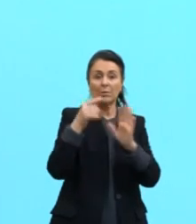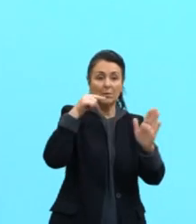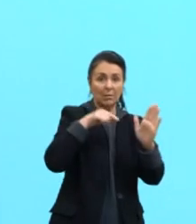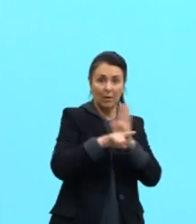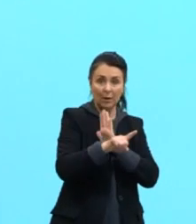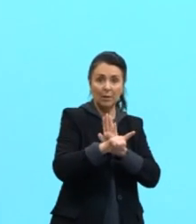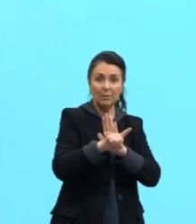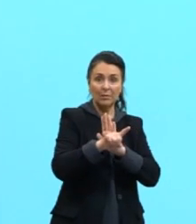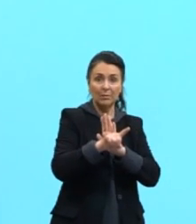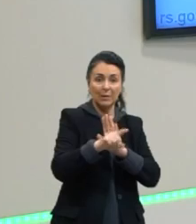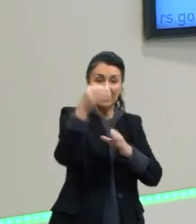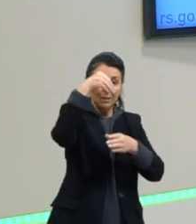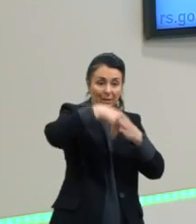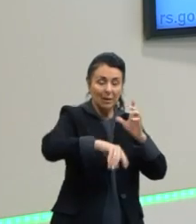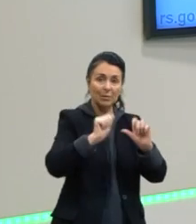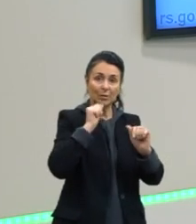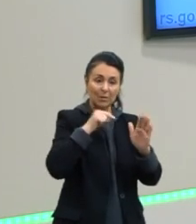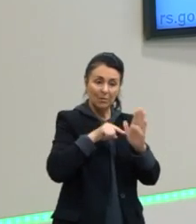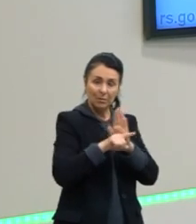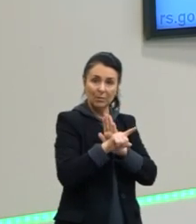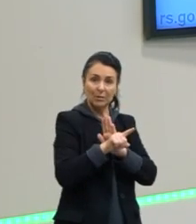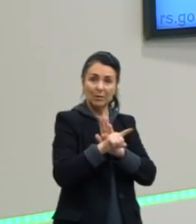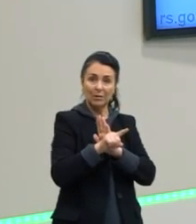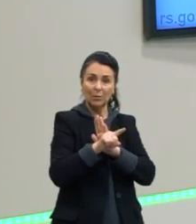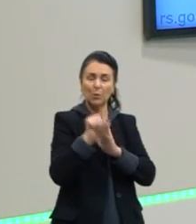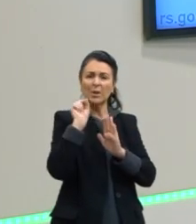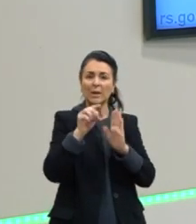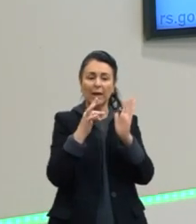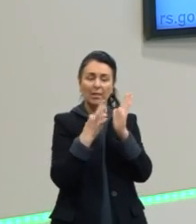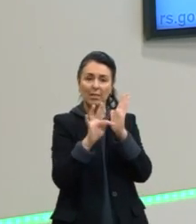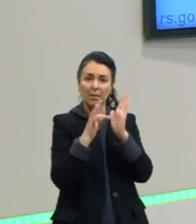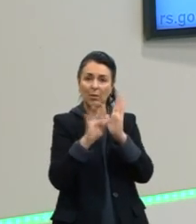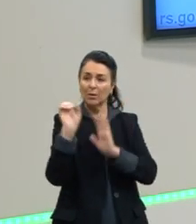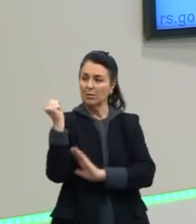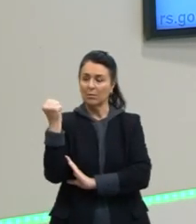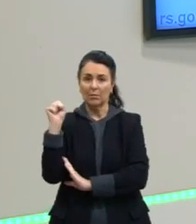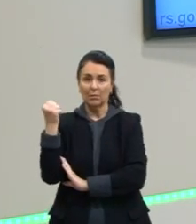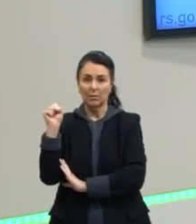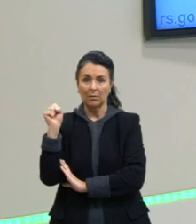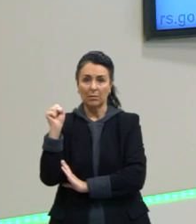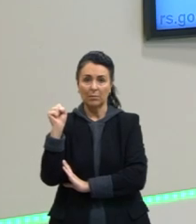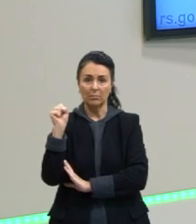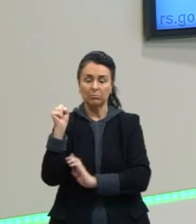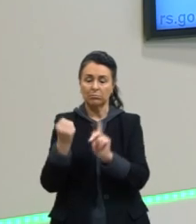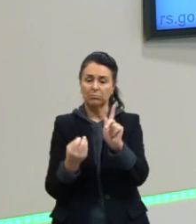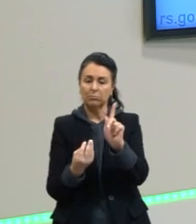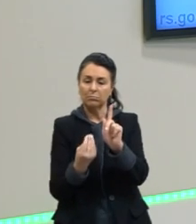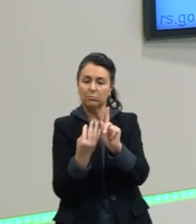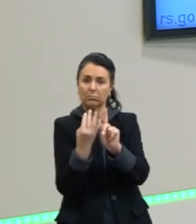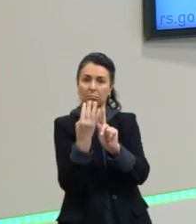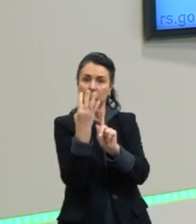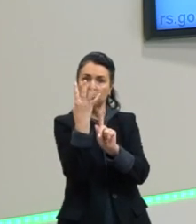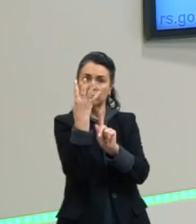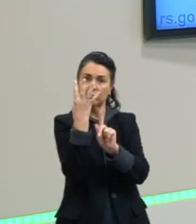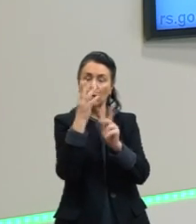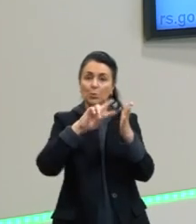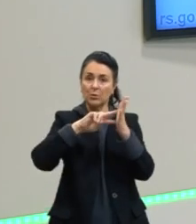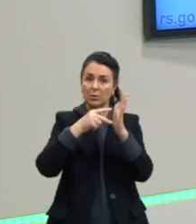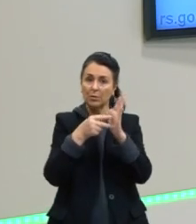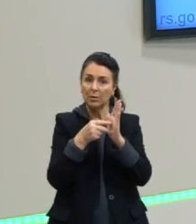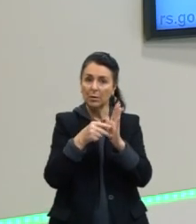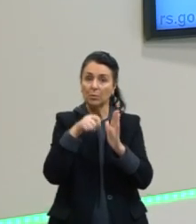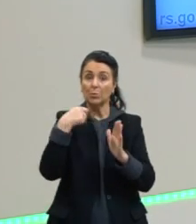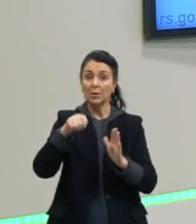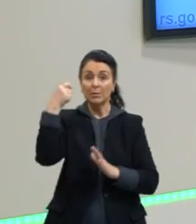já diz exatamente o que é a teoria do octeto. Já diz a comparação dos gases nobres. Então, o que eu